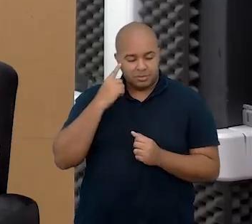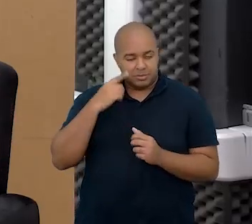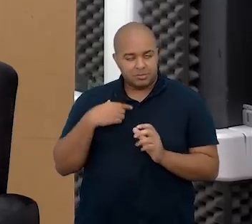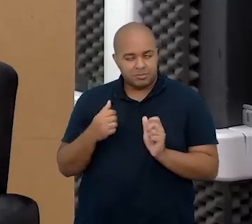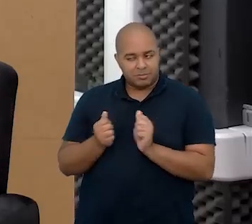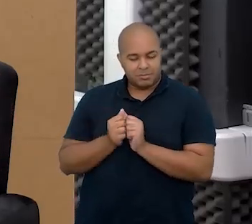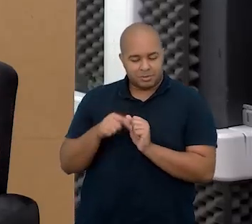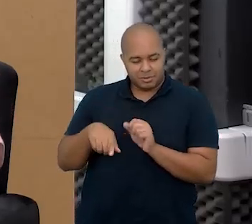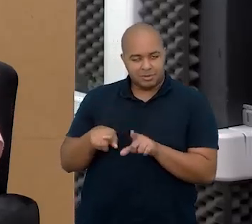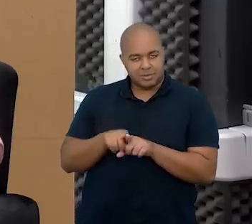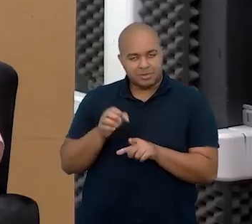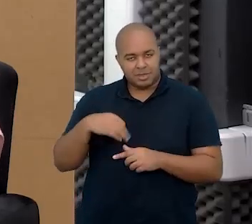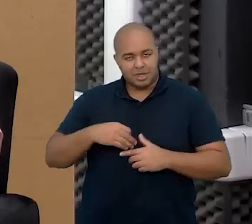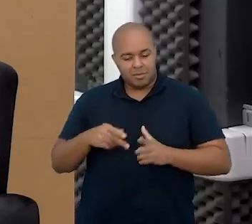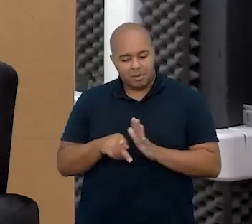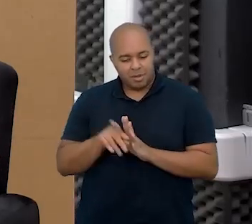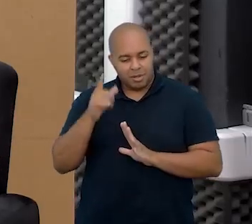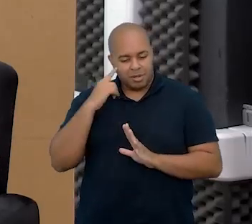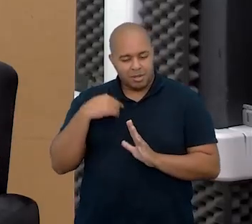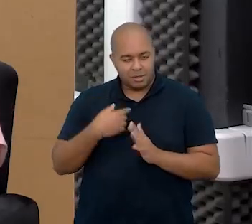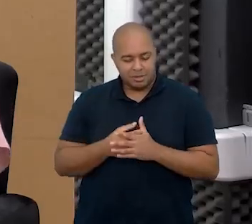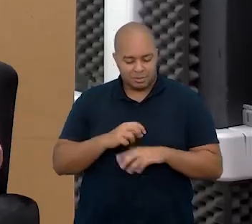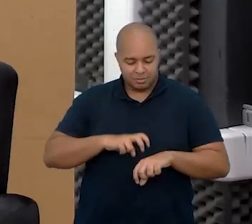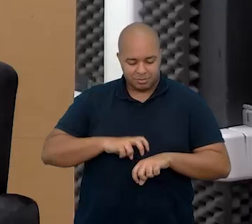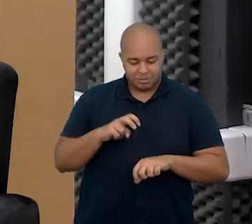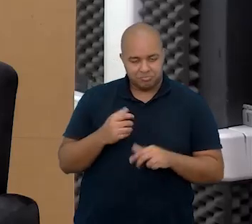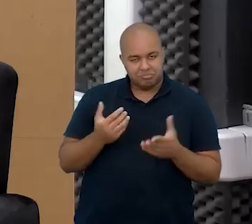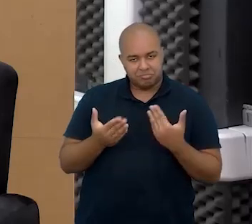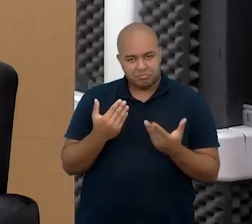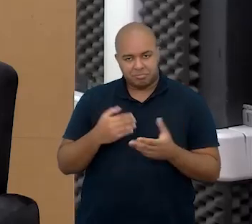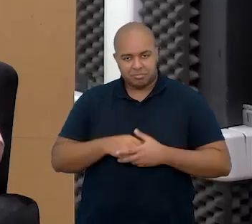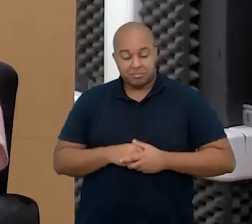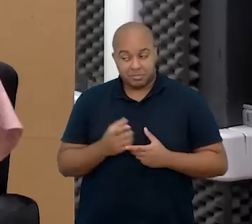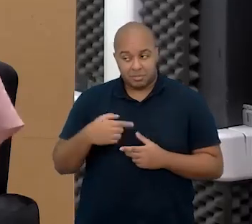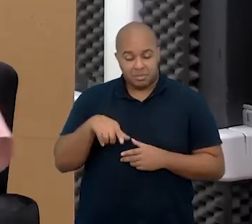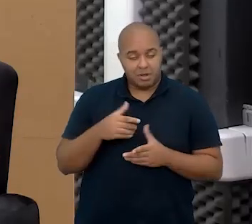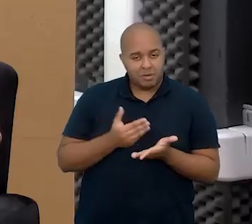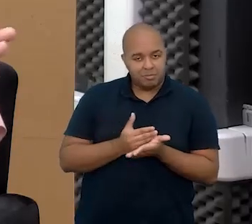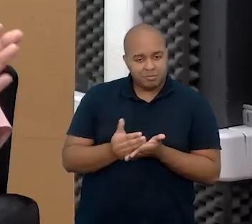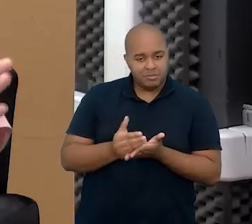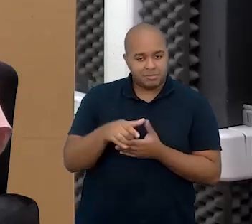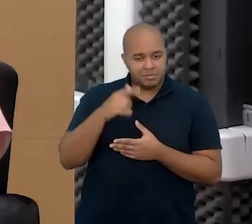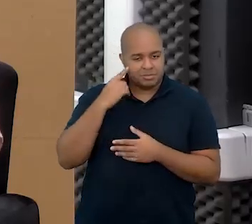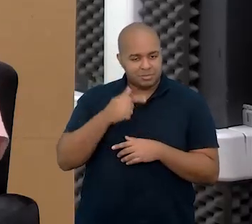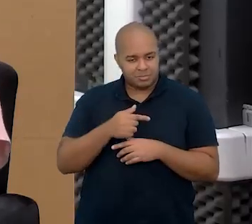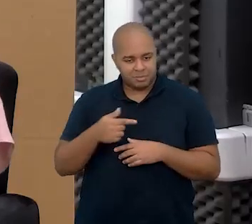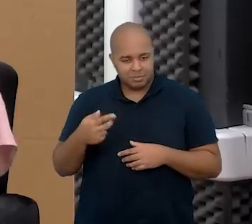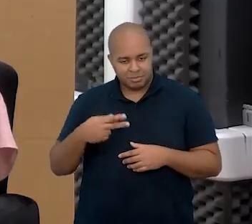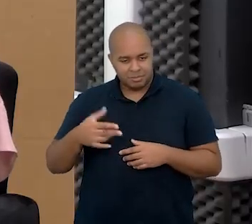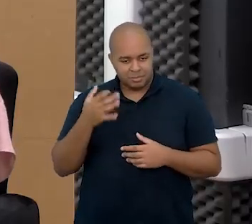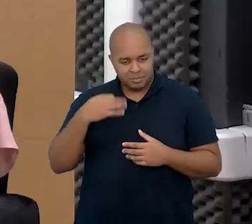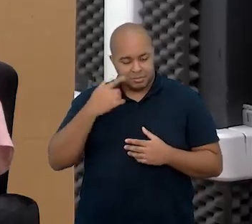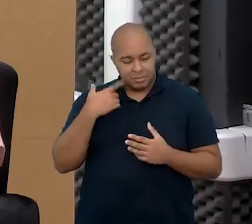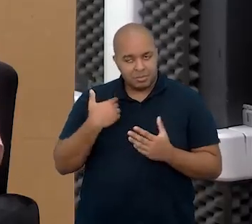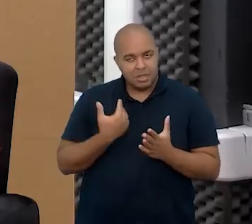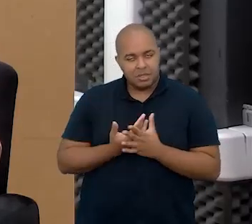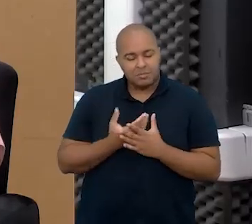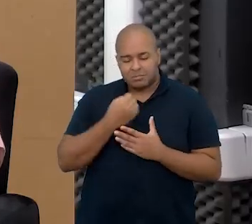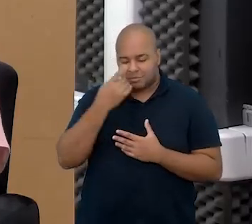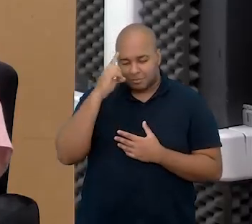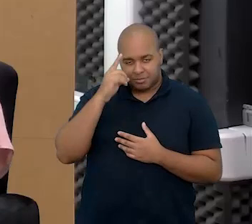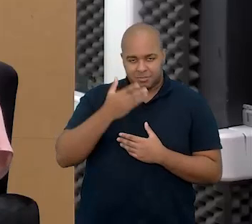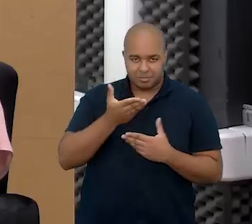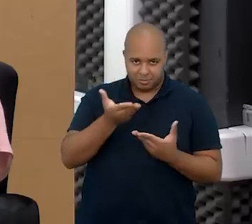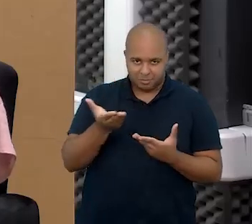bem acompanhada para essa manhã de discussão que vamos começar aqui a semana. Então vou deixar aqui para dar bom